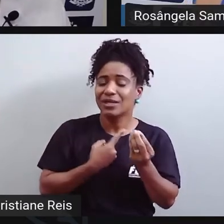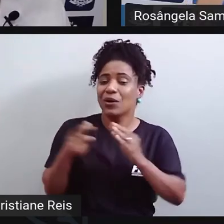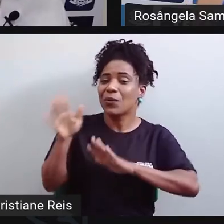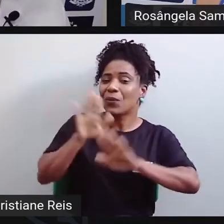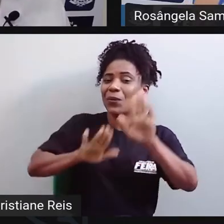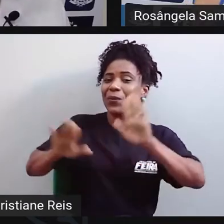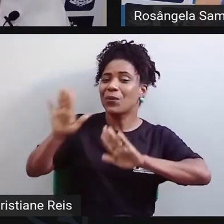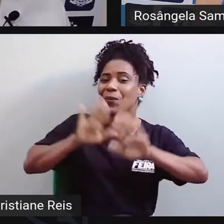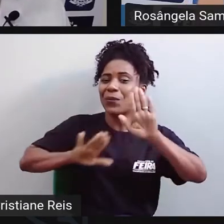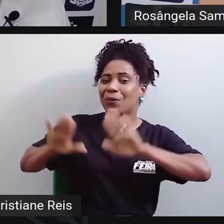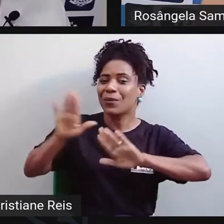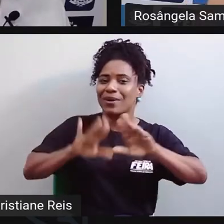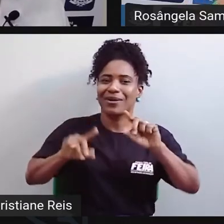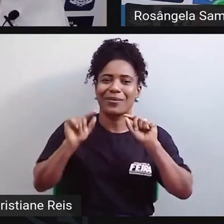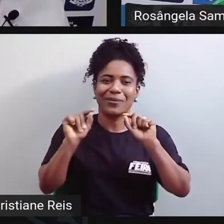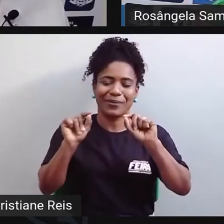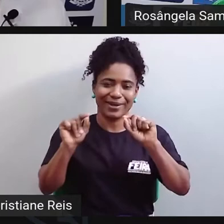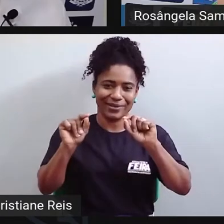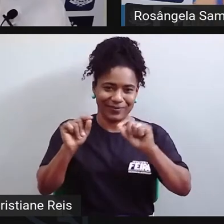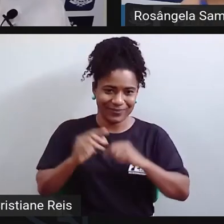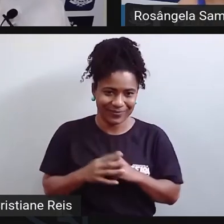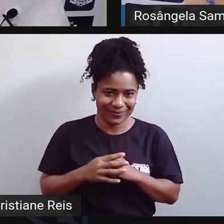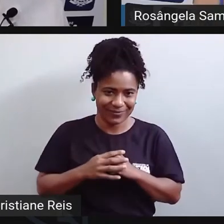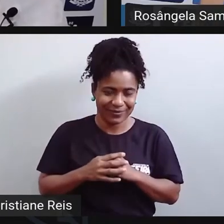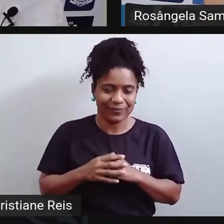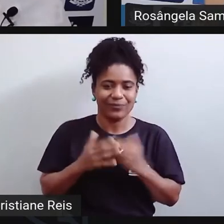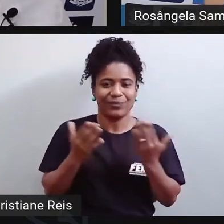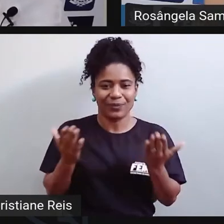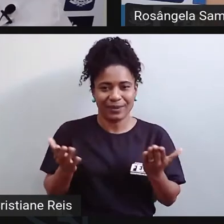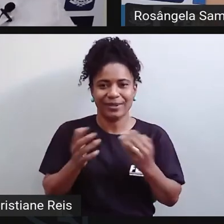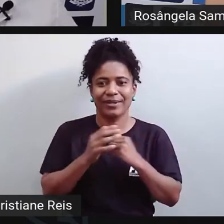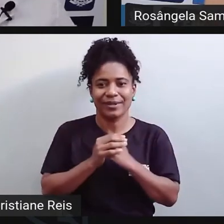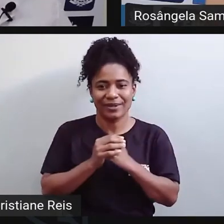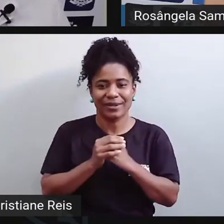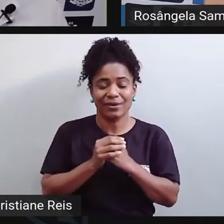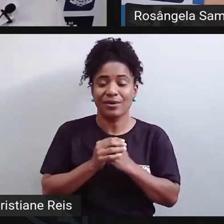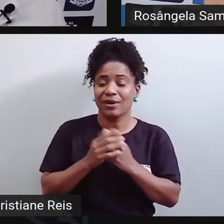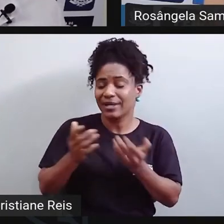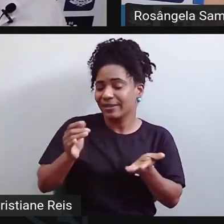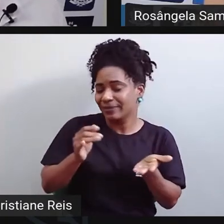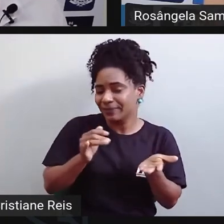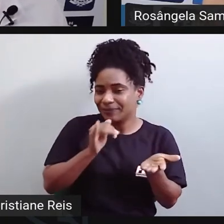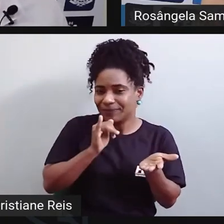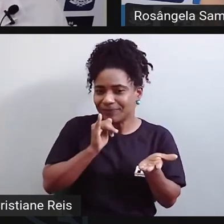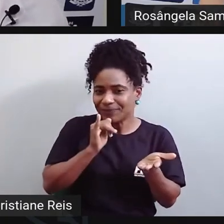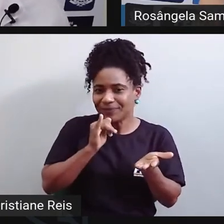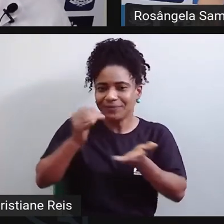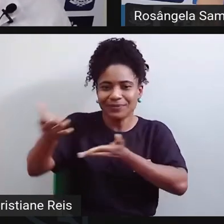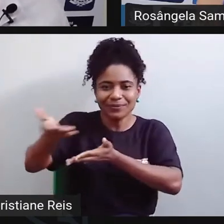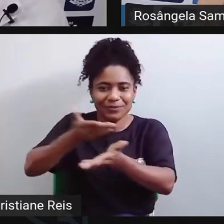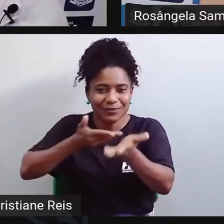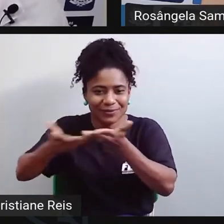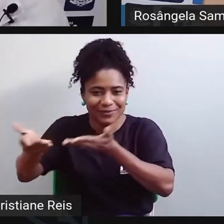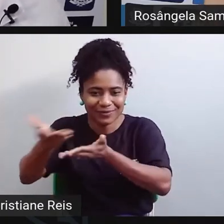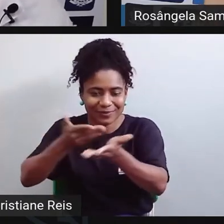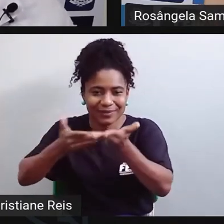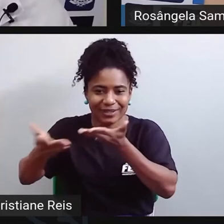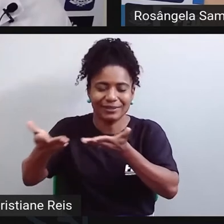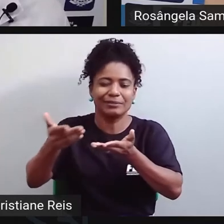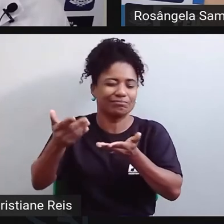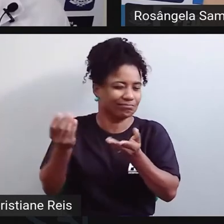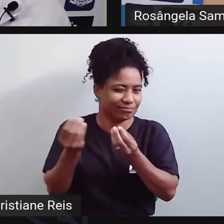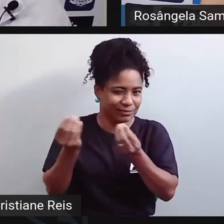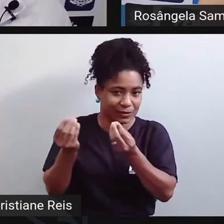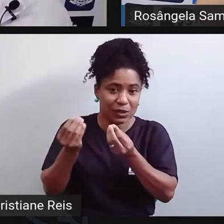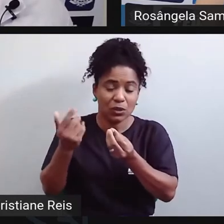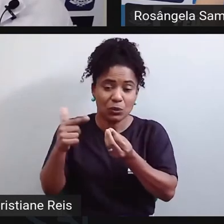não tome conta da gente do sentido de que, assim, o convívio com a máquina não transforme